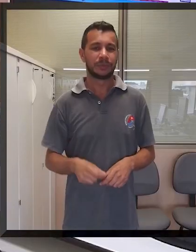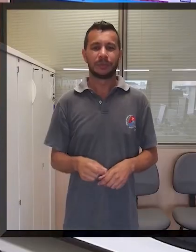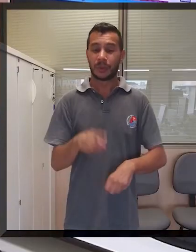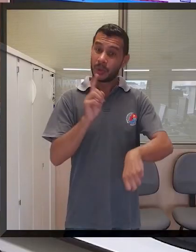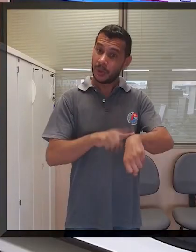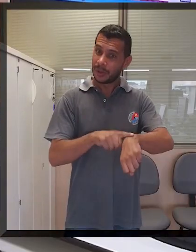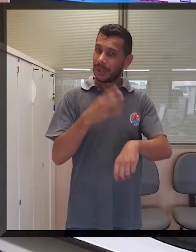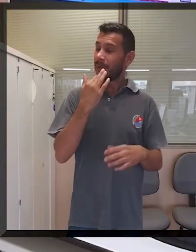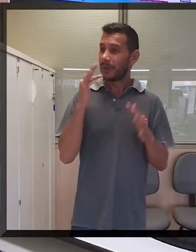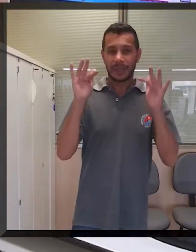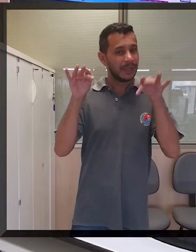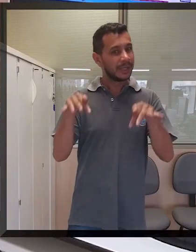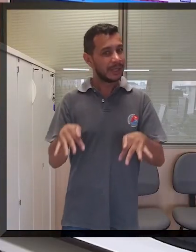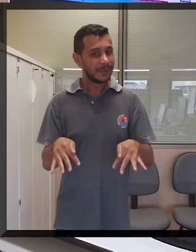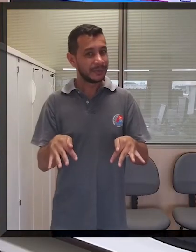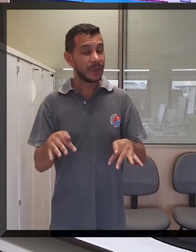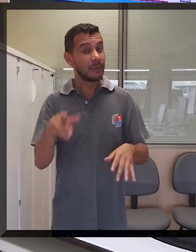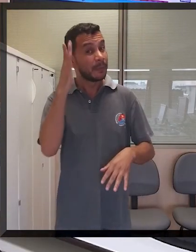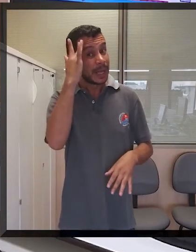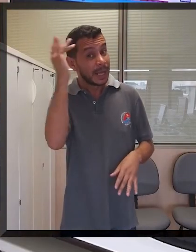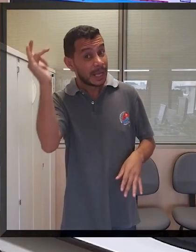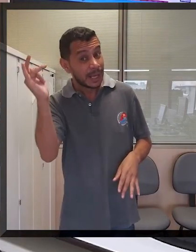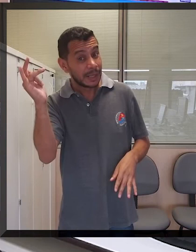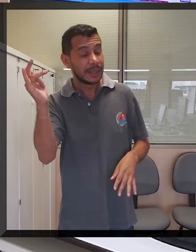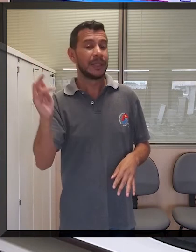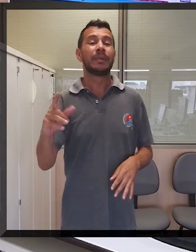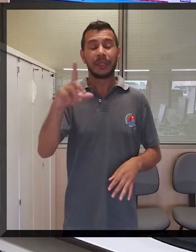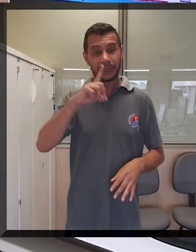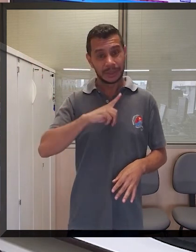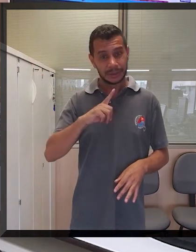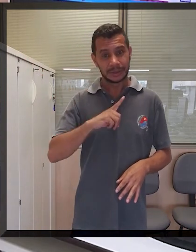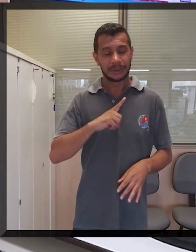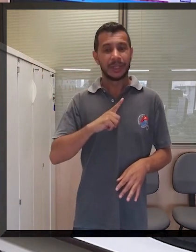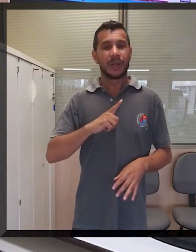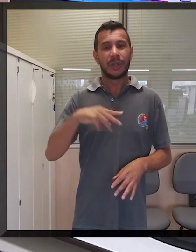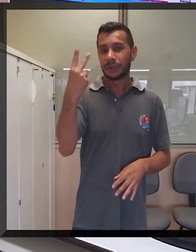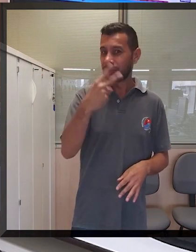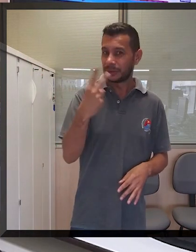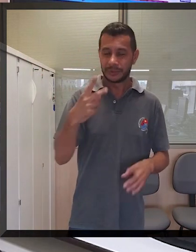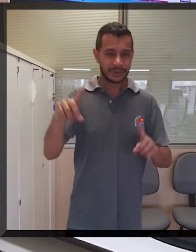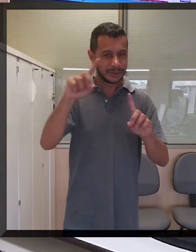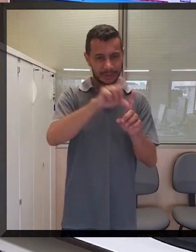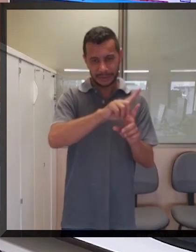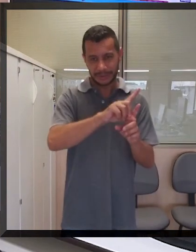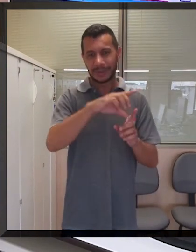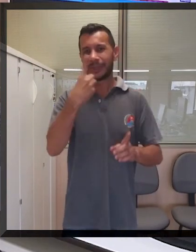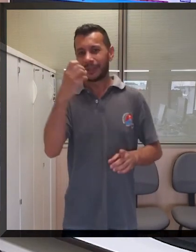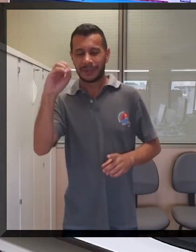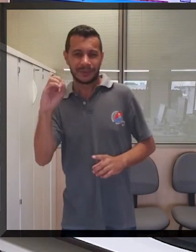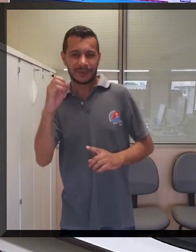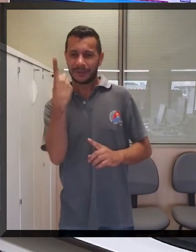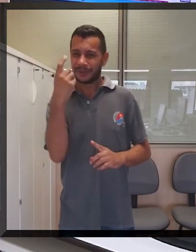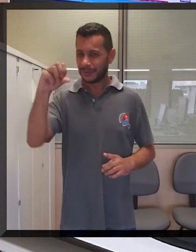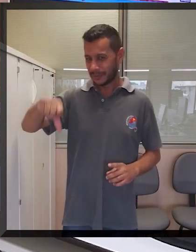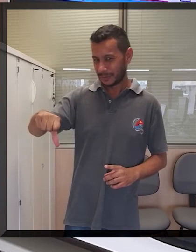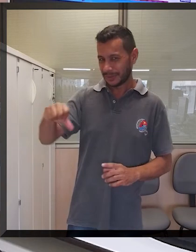o Hora da Boia termina por aqui. Não se esqueça que segunda-feira, 10 de fevereiro, é dia de celebrar os 19